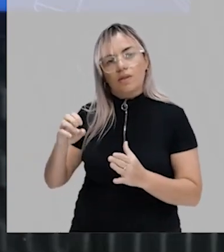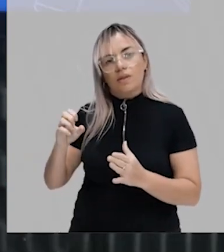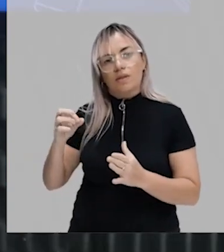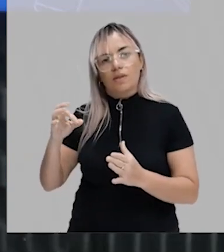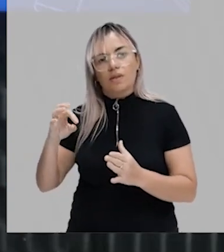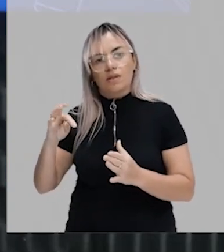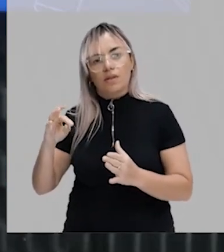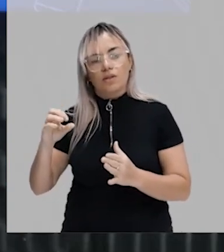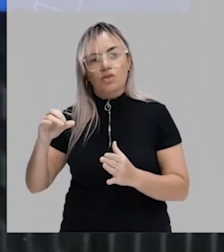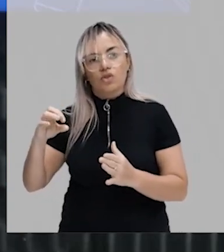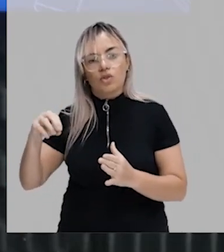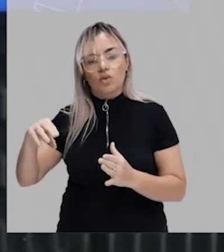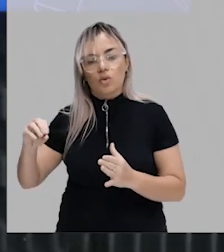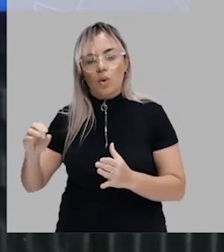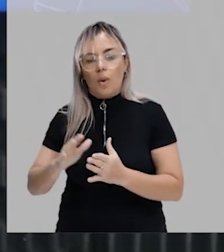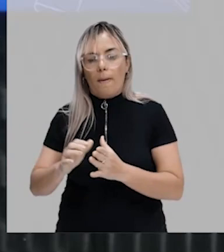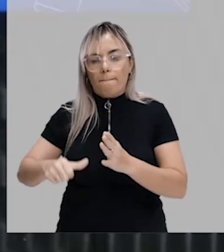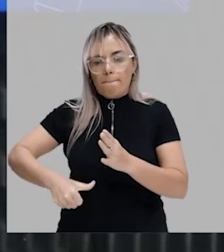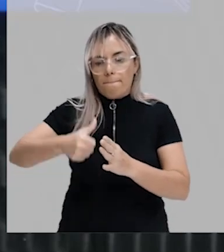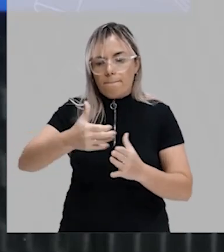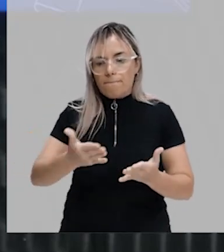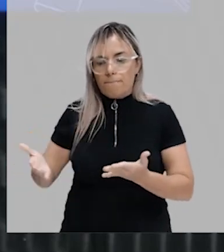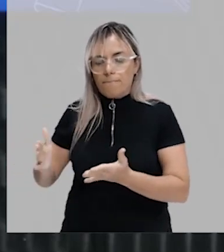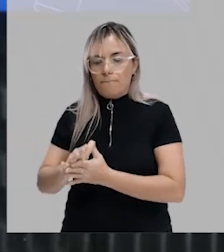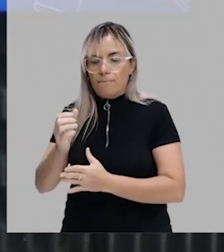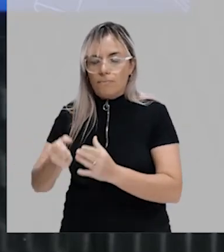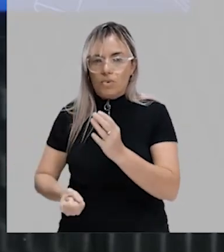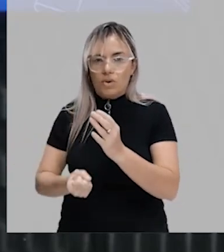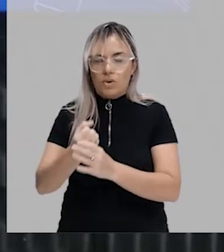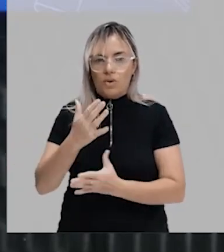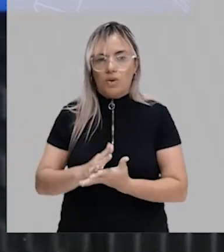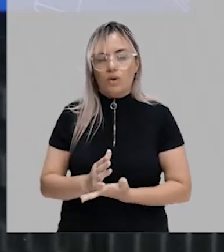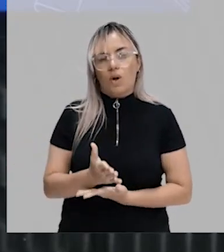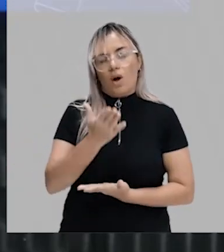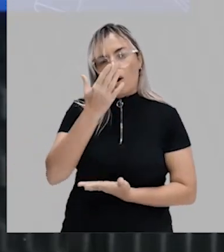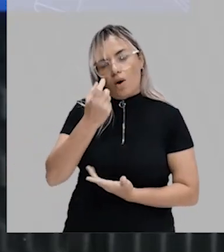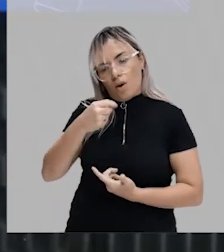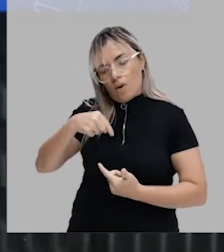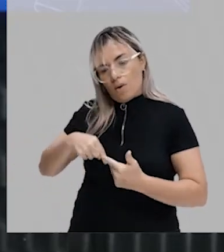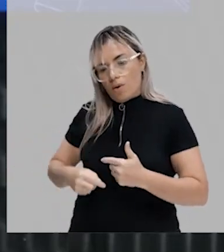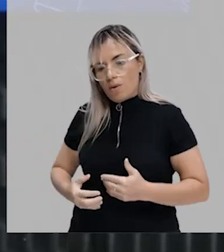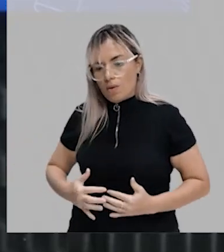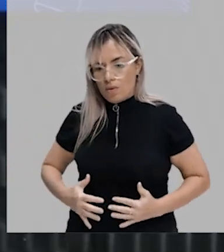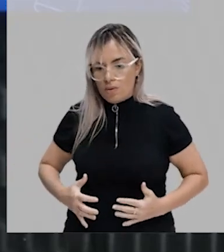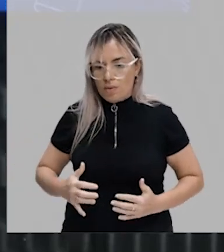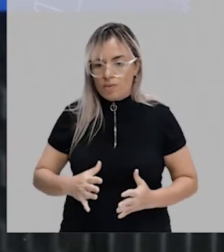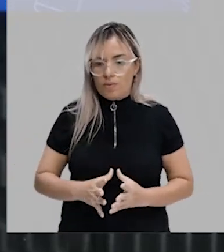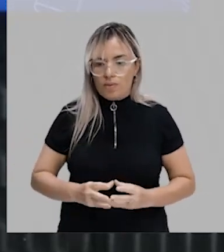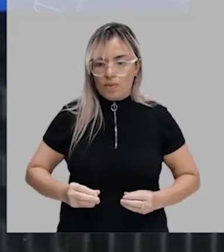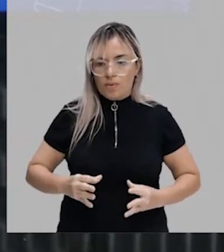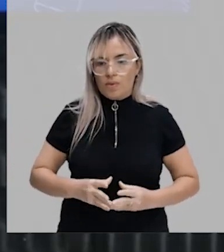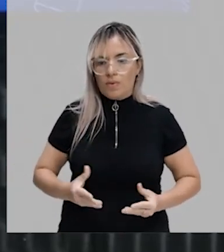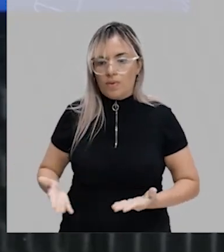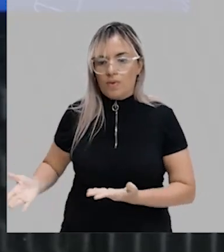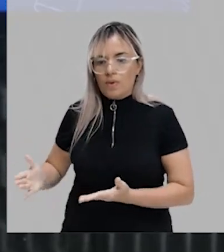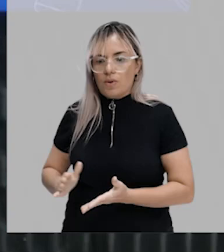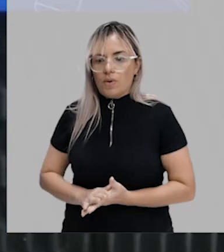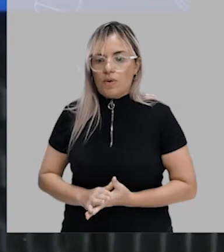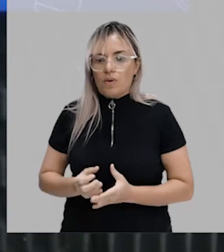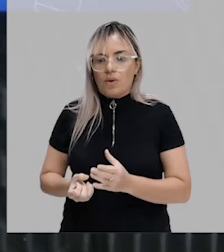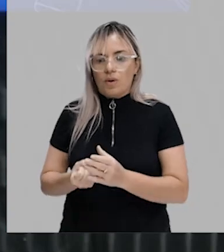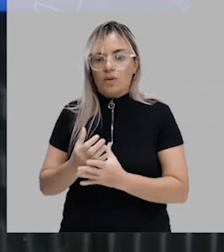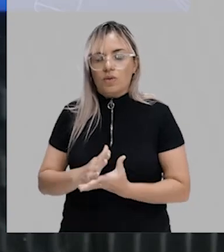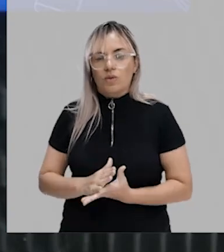origem aos órgãos do sistema digestório. Dá origem ao revestimento interno do tubo